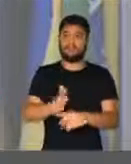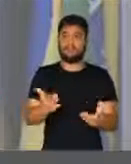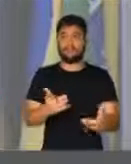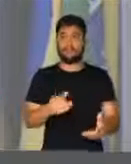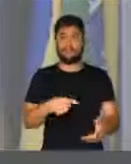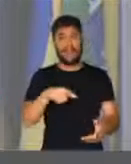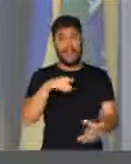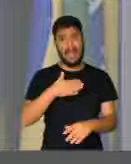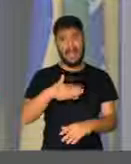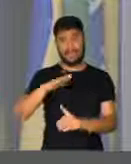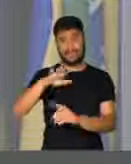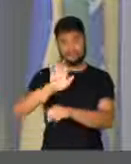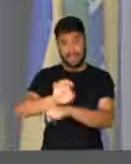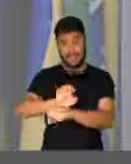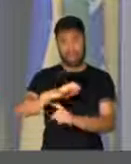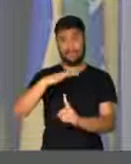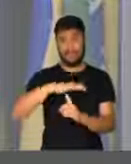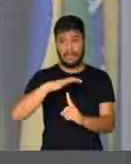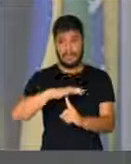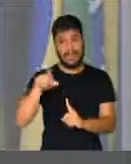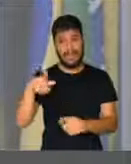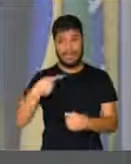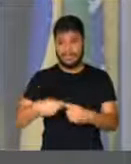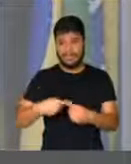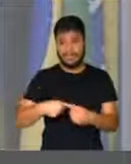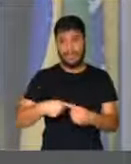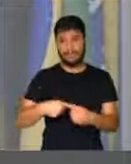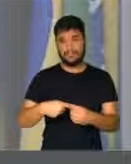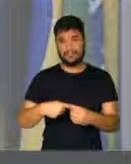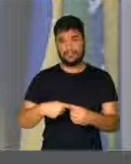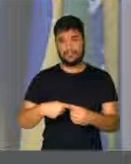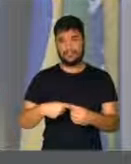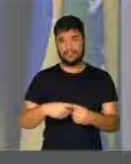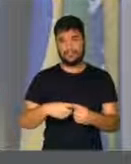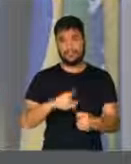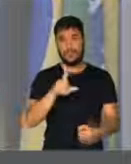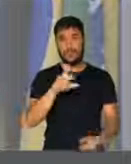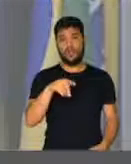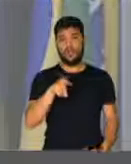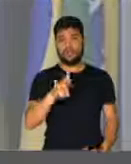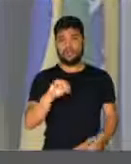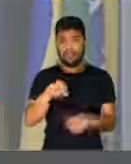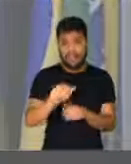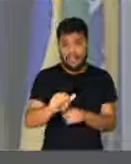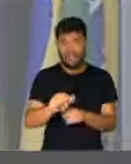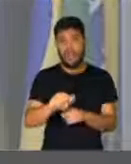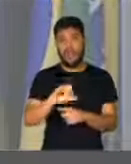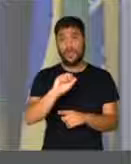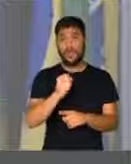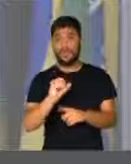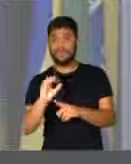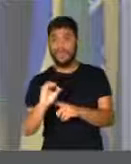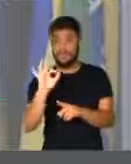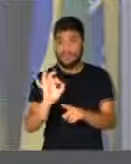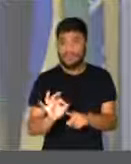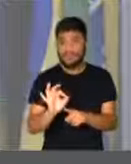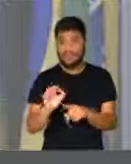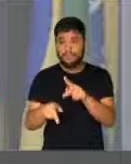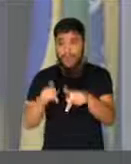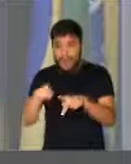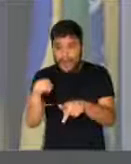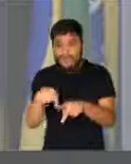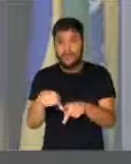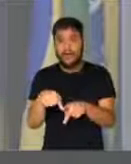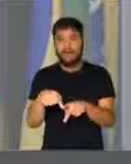histórica no estado do Paraná, na nossa cidade, está aqui o deputado Raul, que é de Londrina também, mais de 80% da população da nossa cidade,